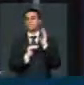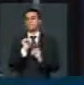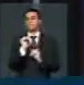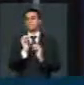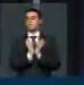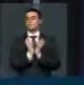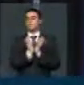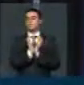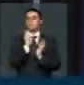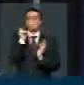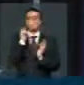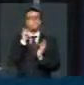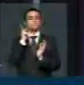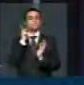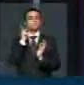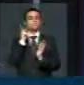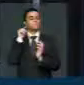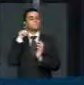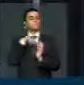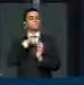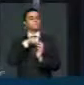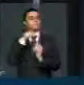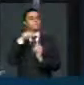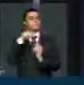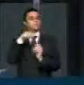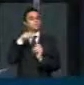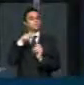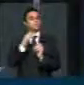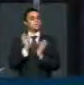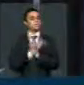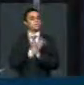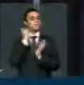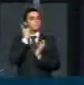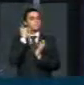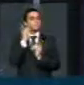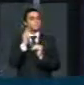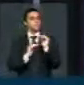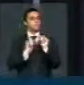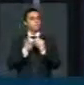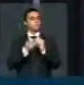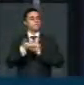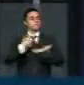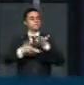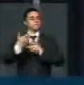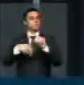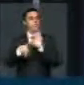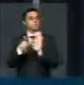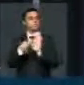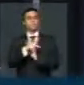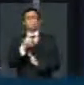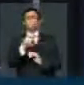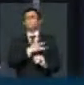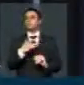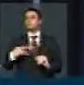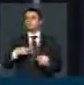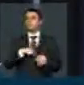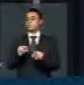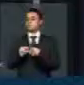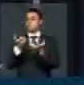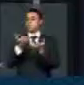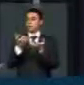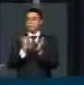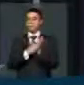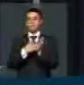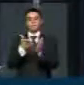frente parlamentar que criei aqui nessa casa, frente parlamentar de práticas integrativas em saúde. E quero parabenizar o